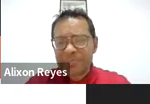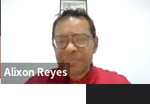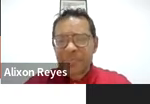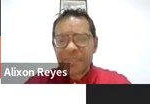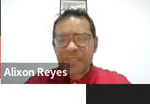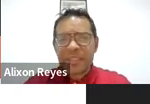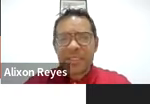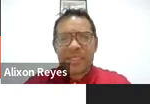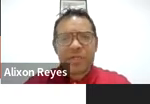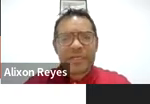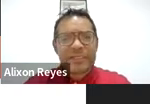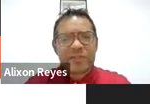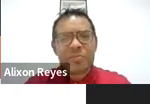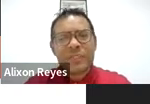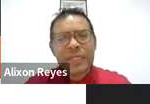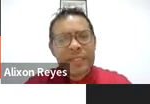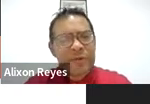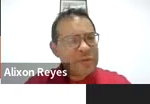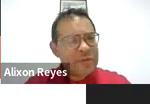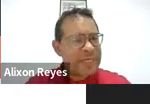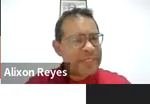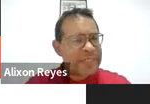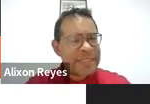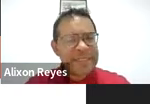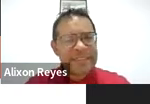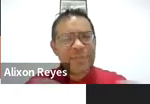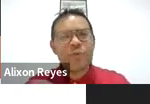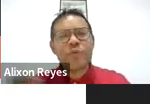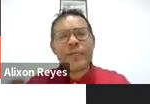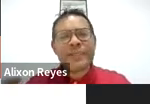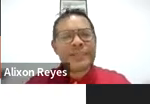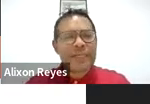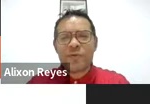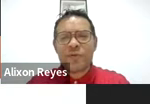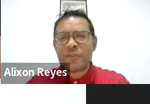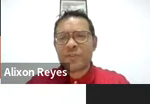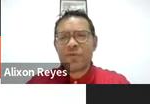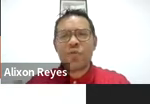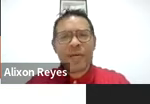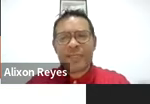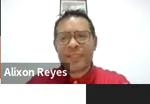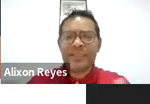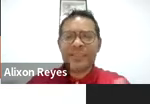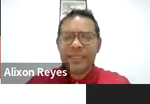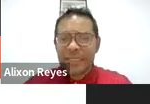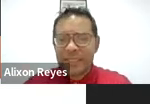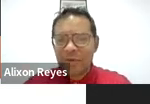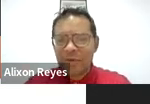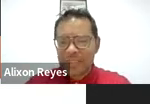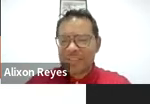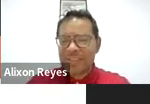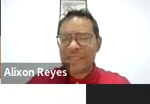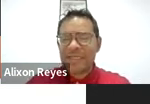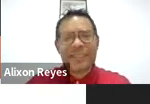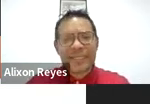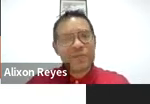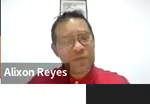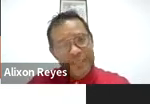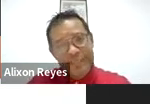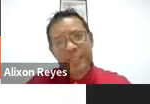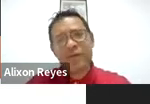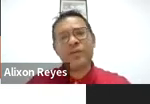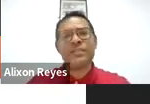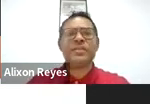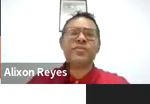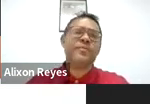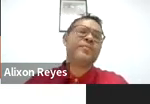web da Organização Mundial do Ocio em que se pontualiza alguns lugares em que se estão generando